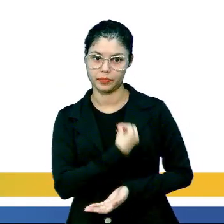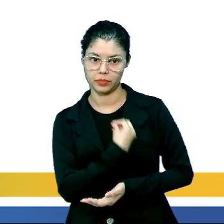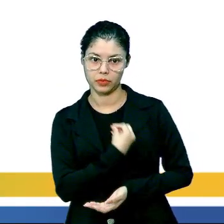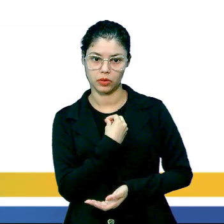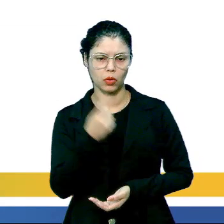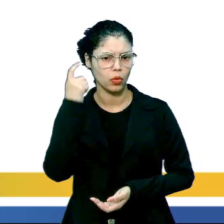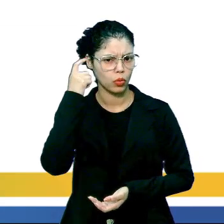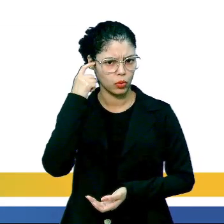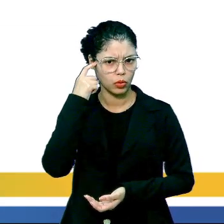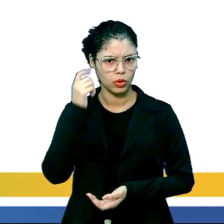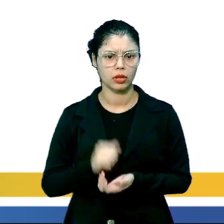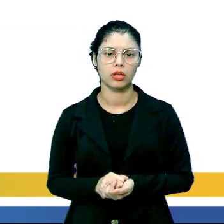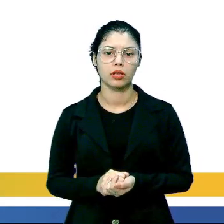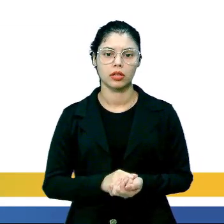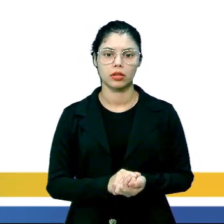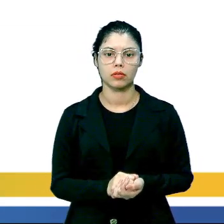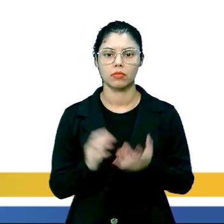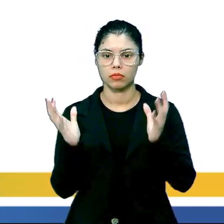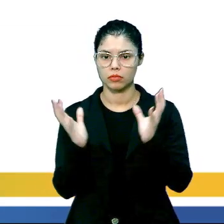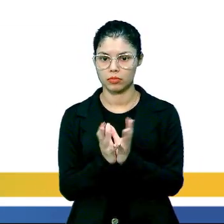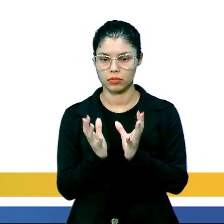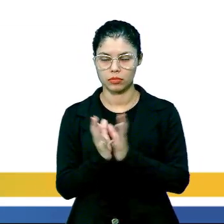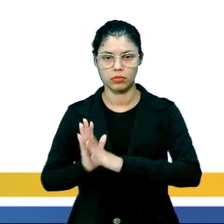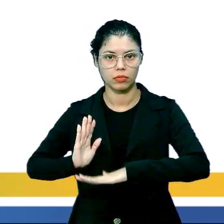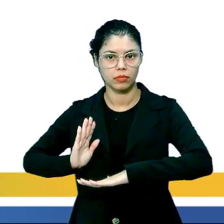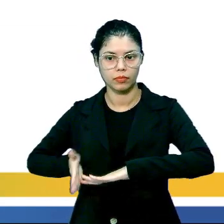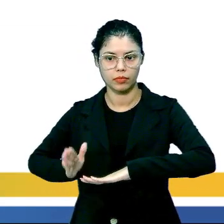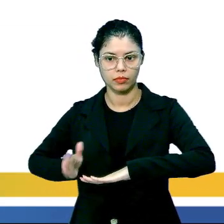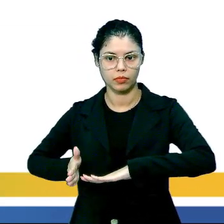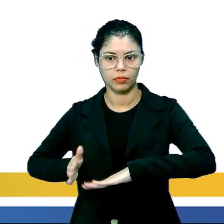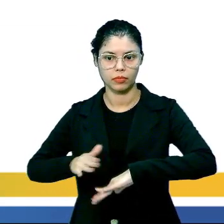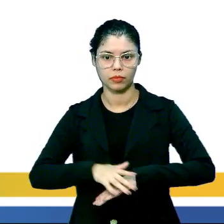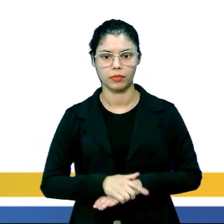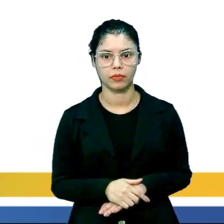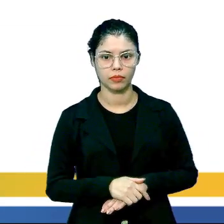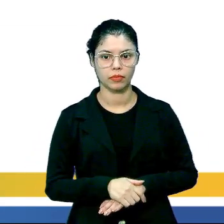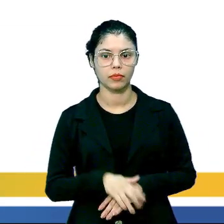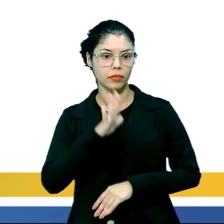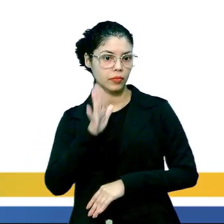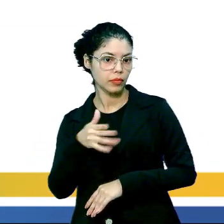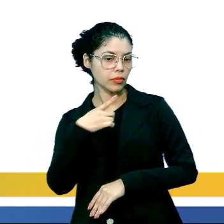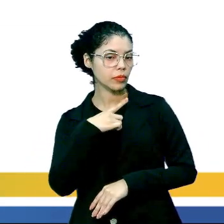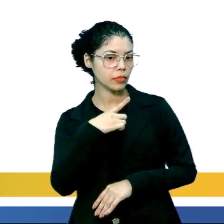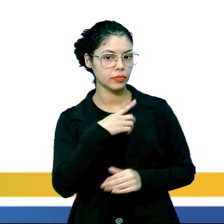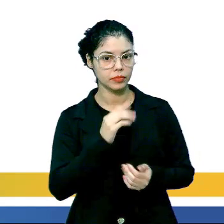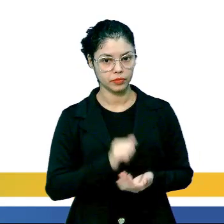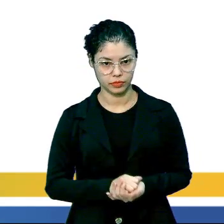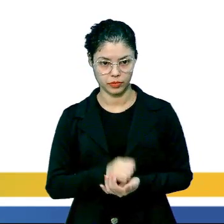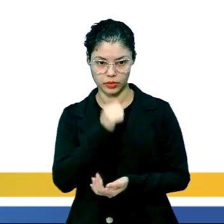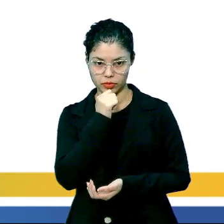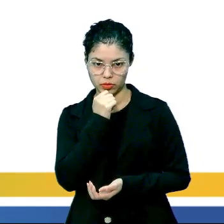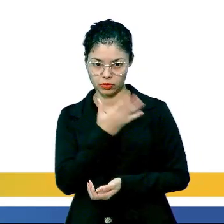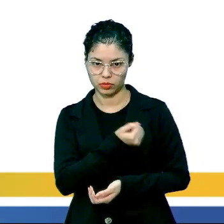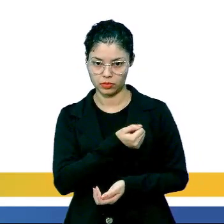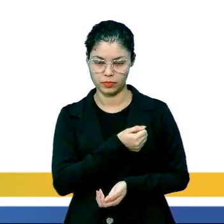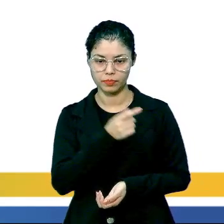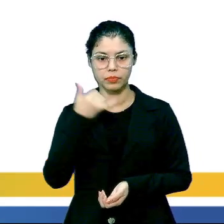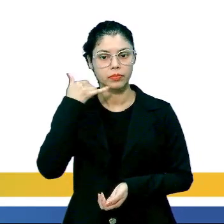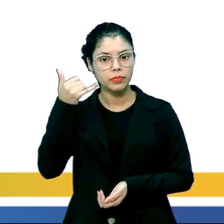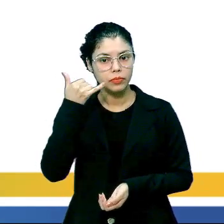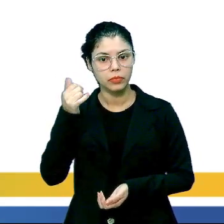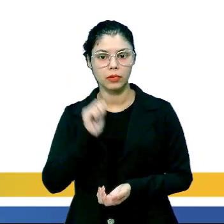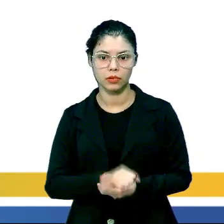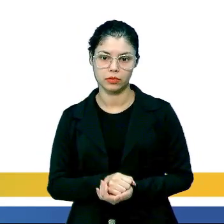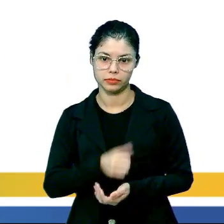é presente no subconsciente da comunidade moderna. haja vista que o crescimento de número de denúncias